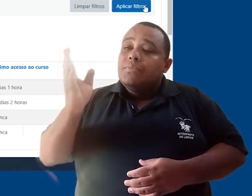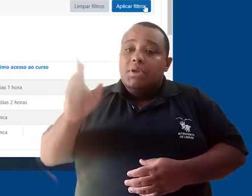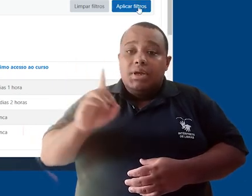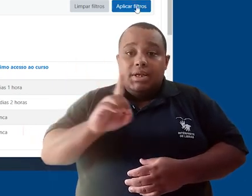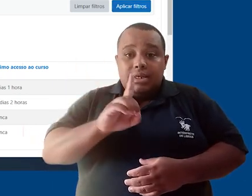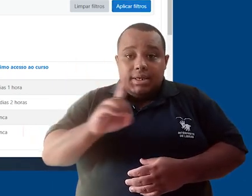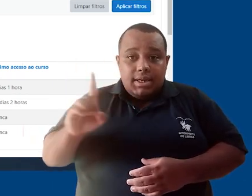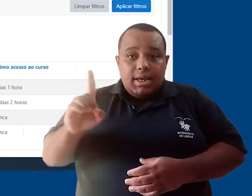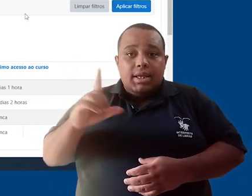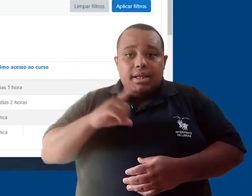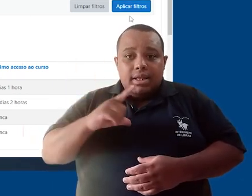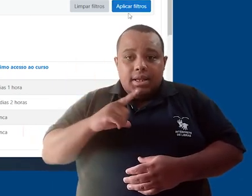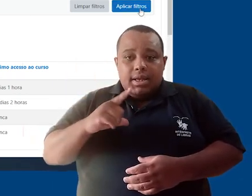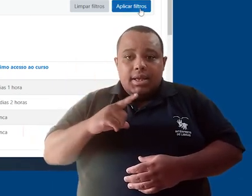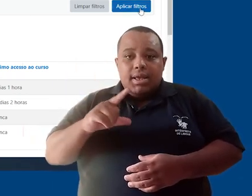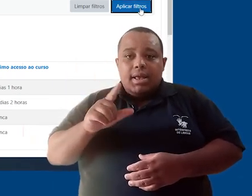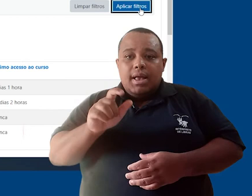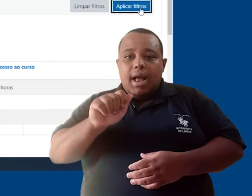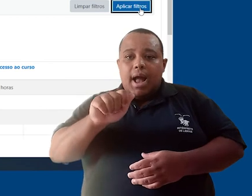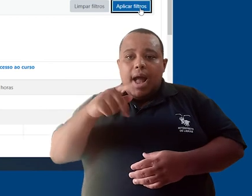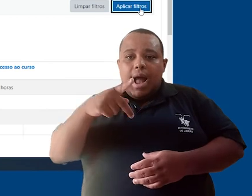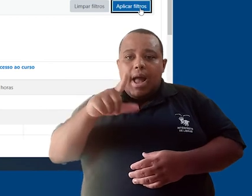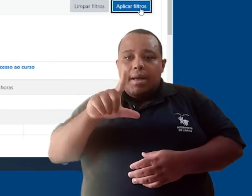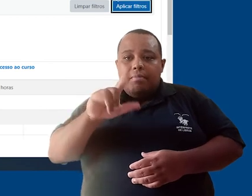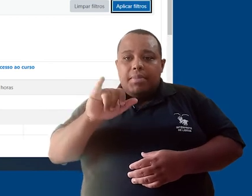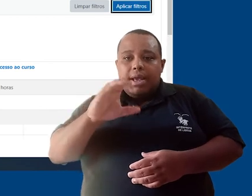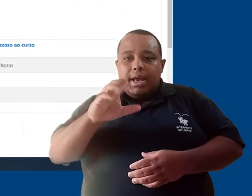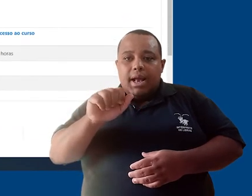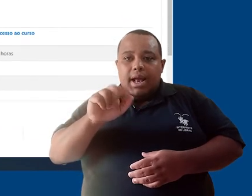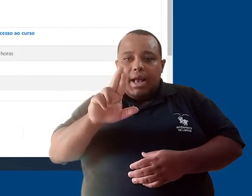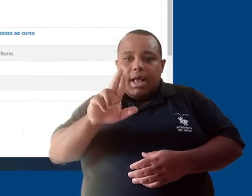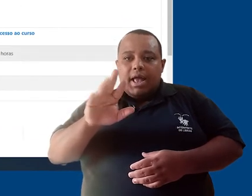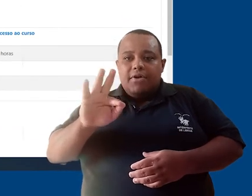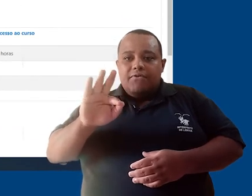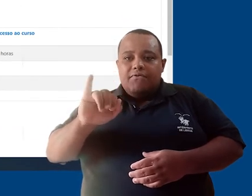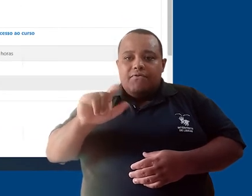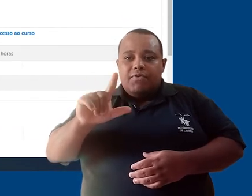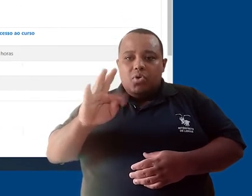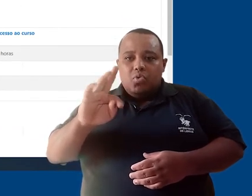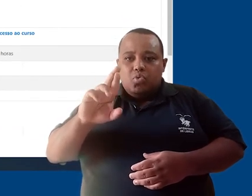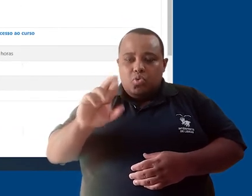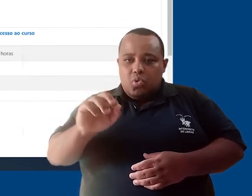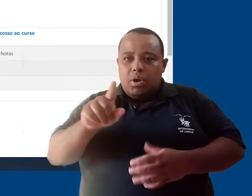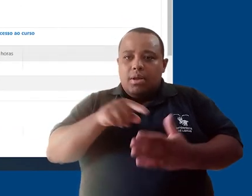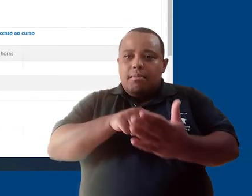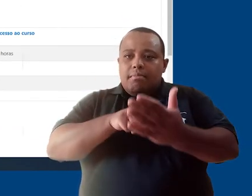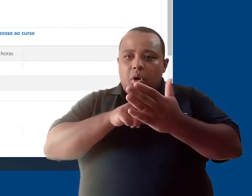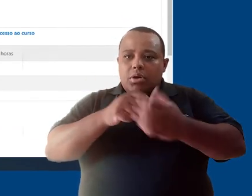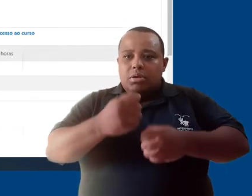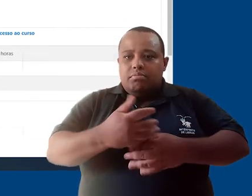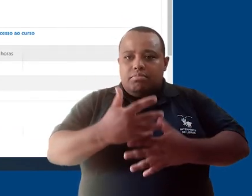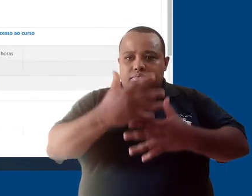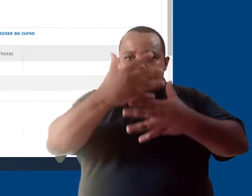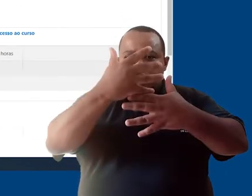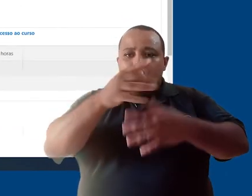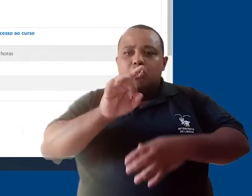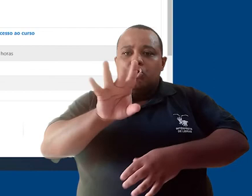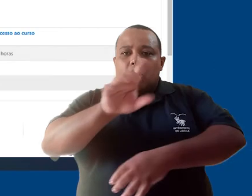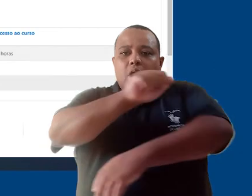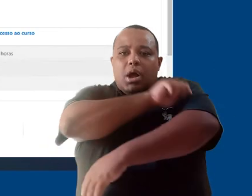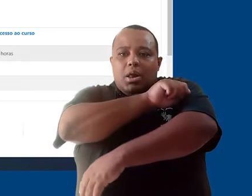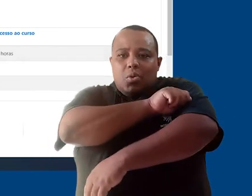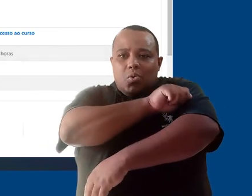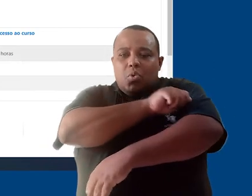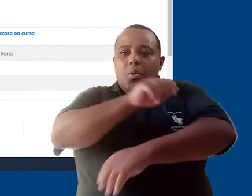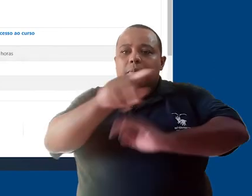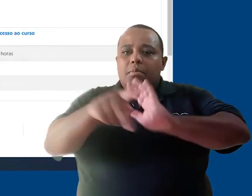direita, no finto formulário de filtros. Aplicar filtros. Reparem que agora, eu listo apenas os usuários